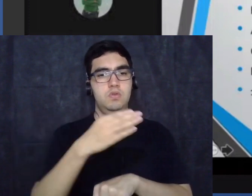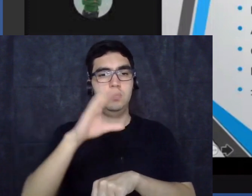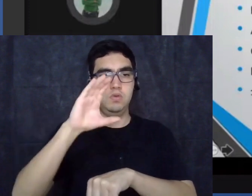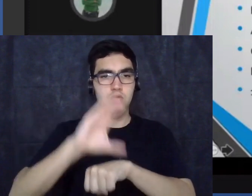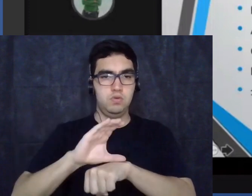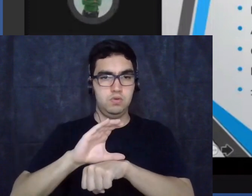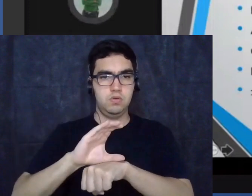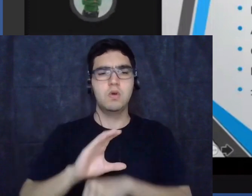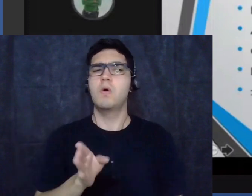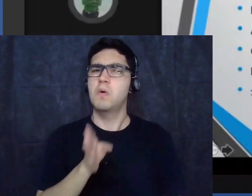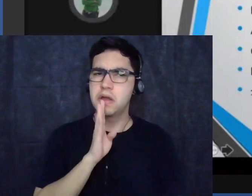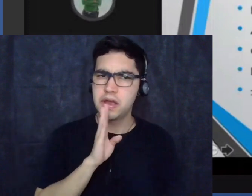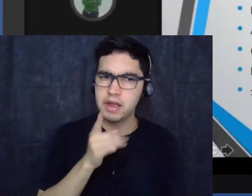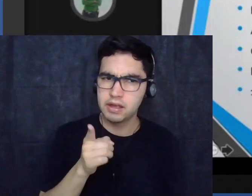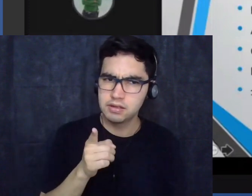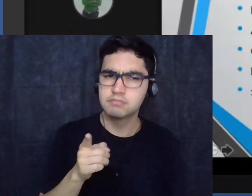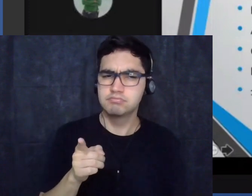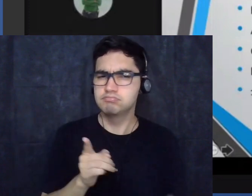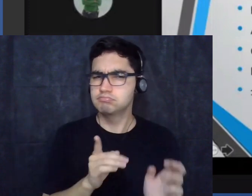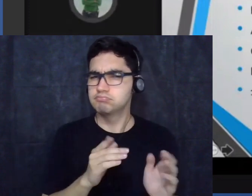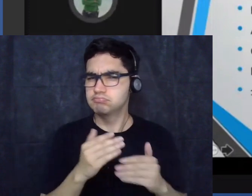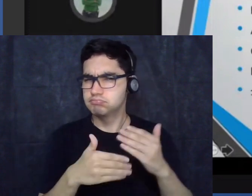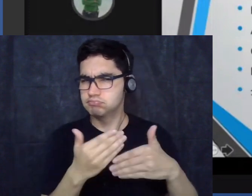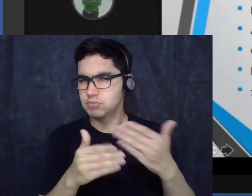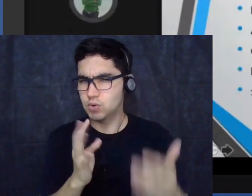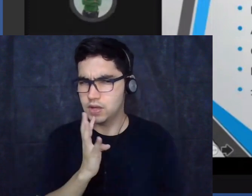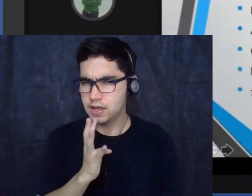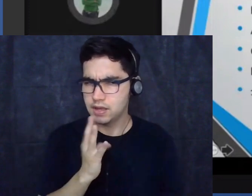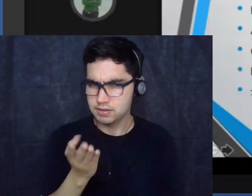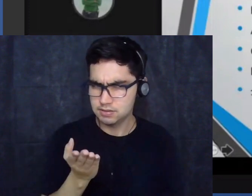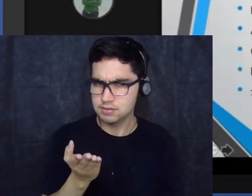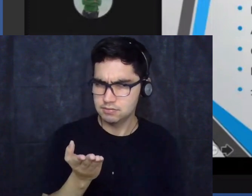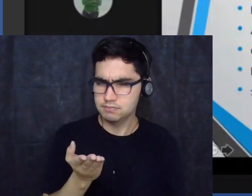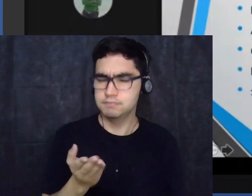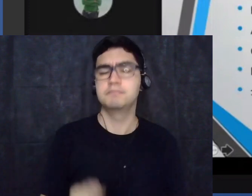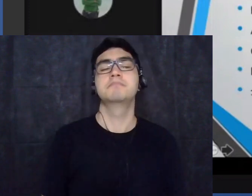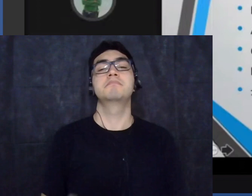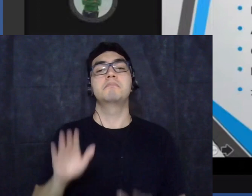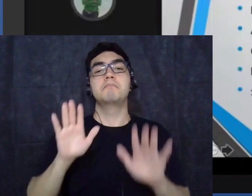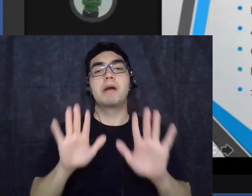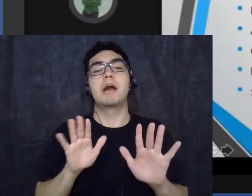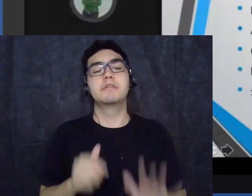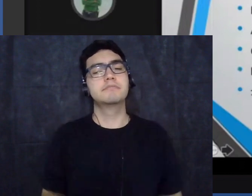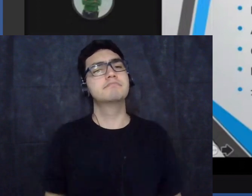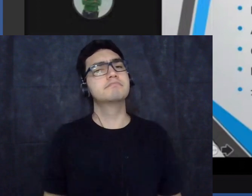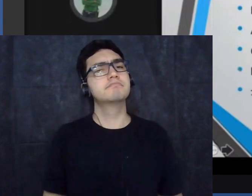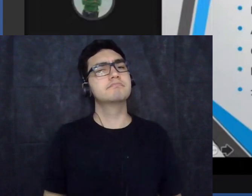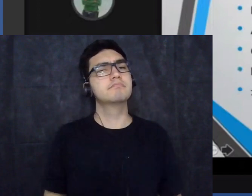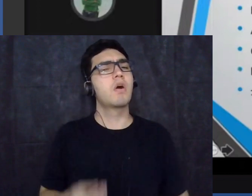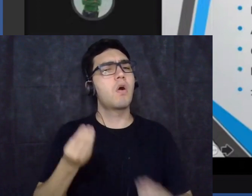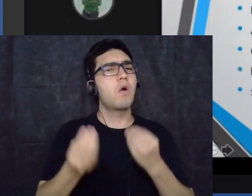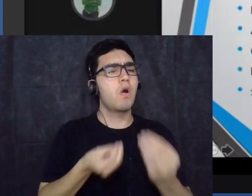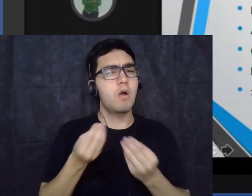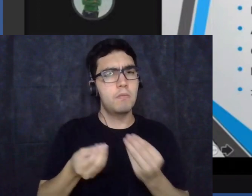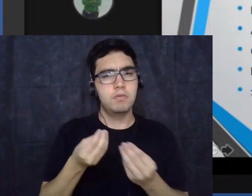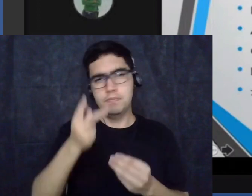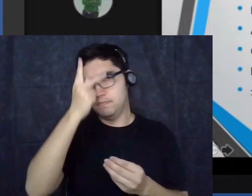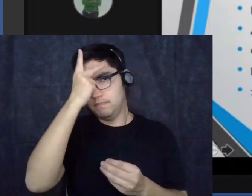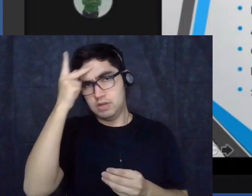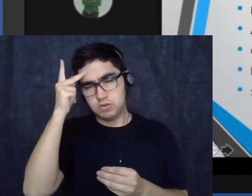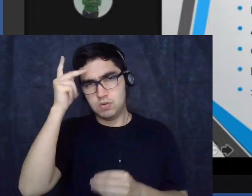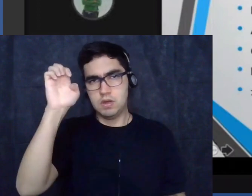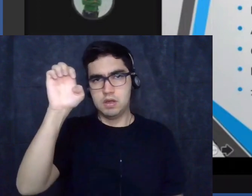mas a minha questão aqui é como os europeus começaram a imaginar